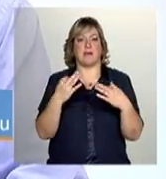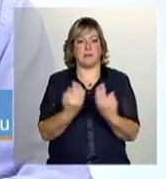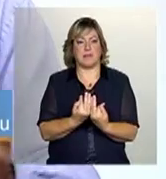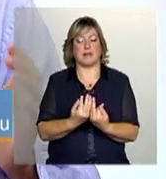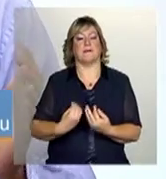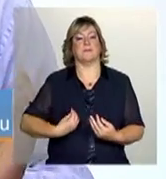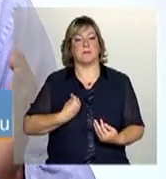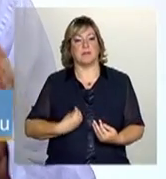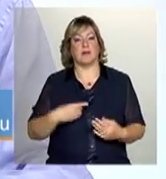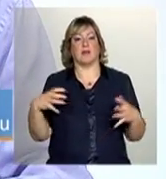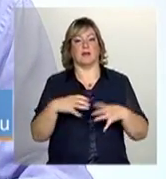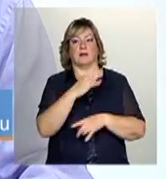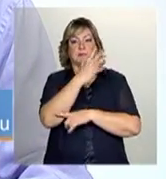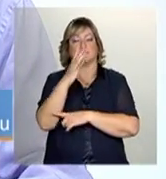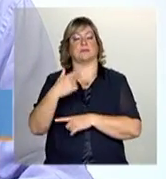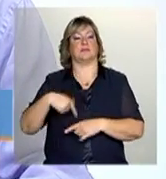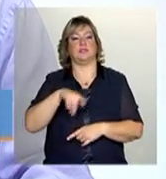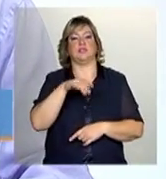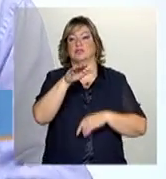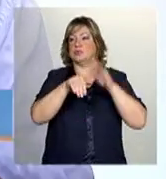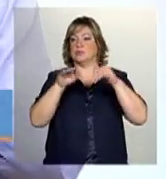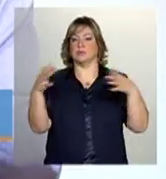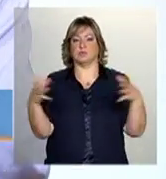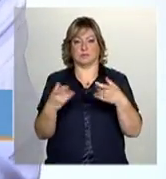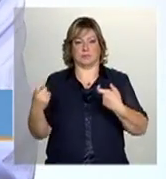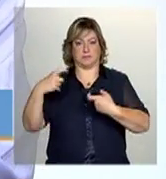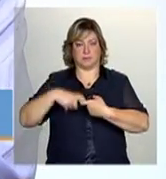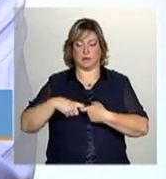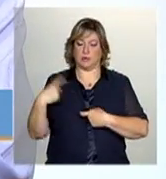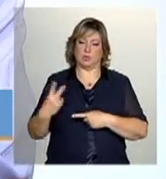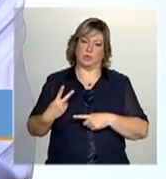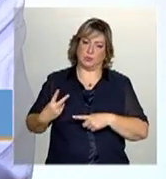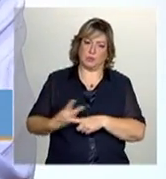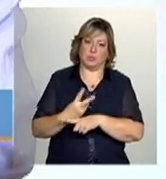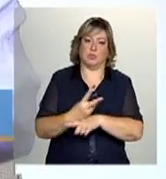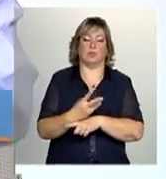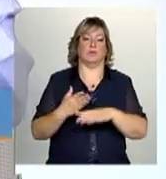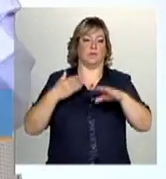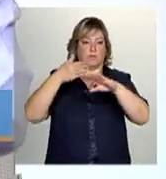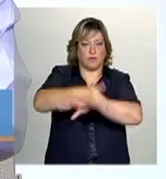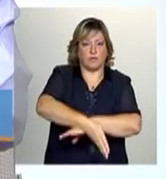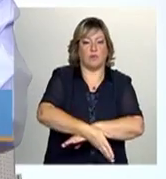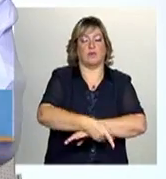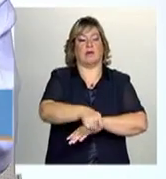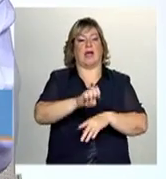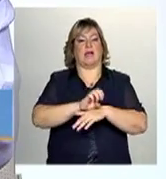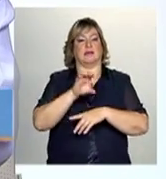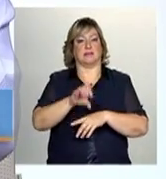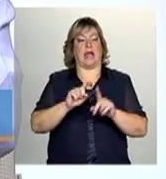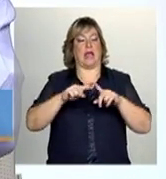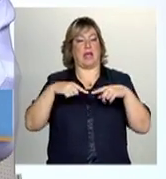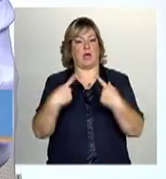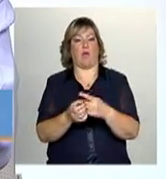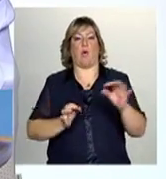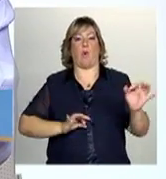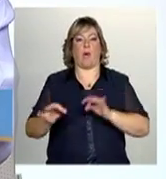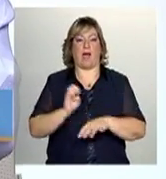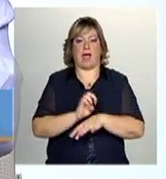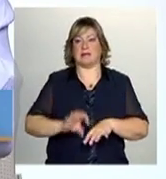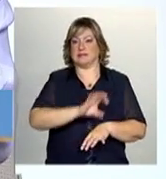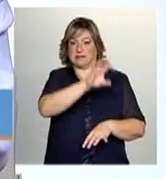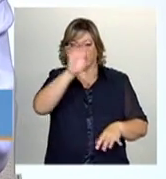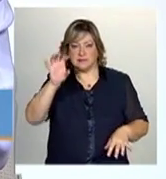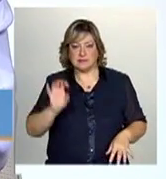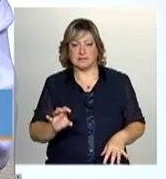Pará, que a gente chamou esses parceiros, fomos para o estado, aí reunimos com as coordenações estaduais, as